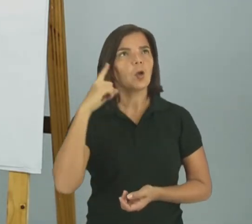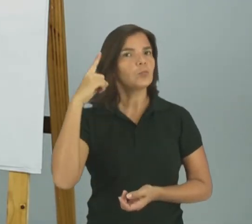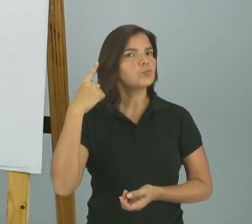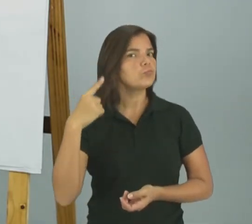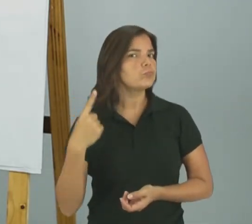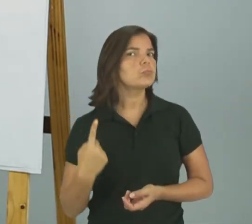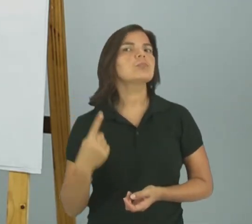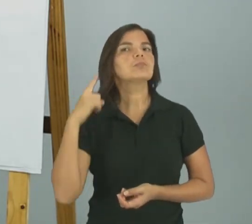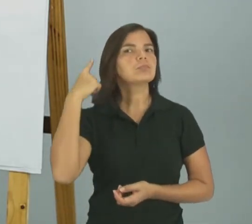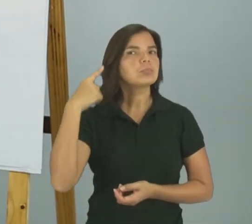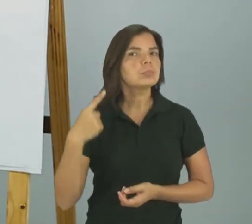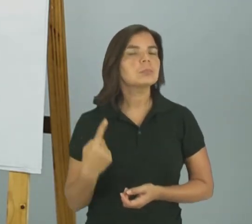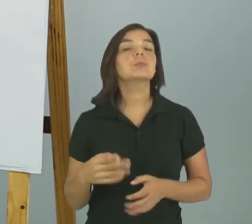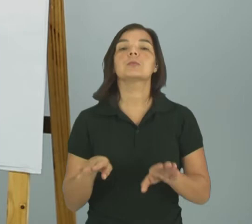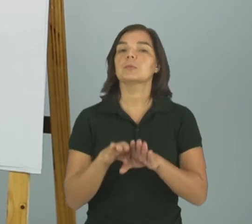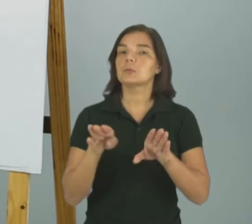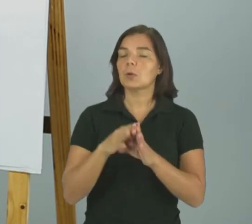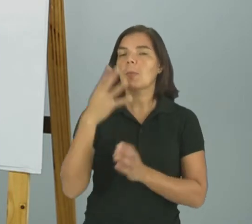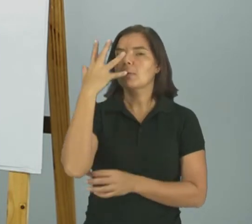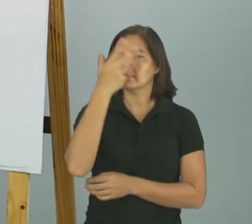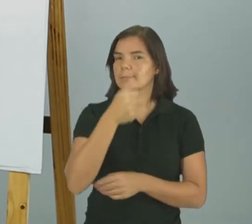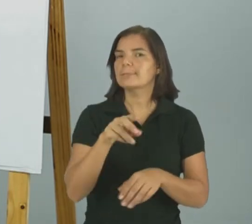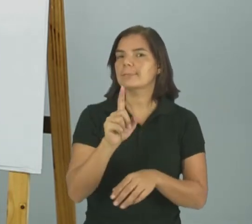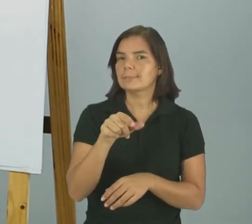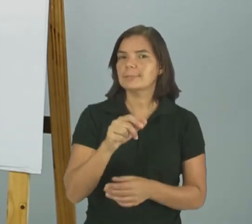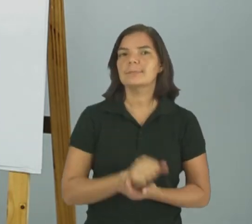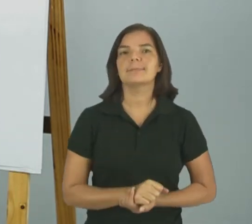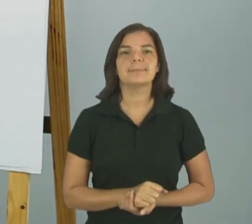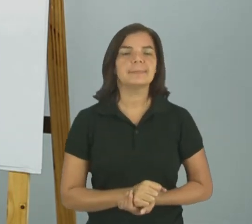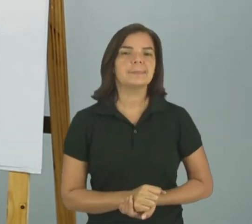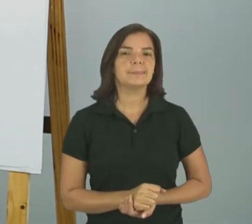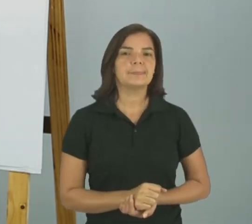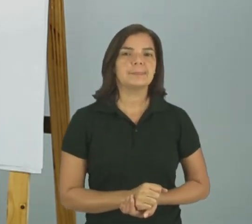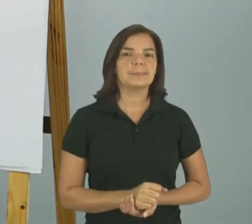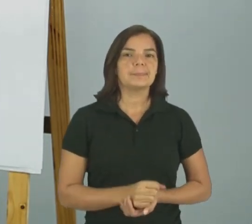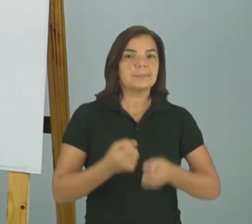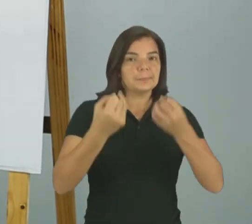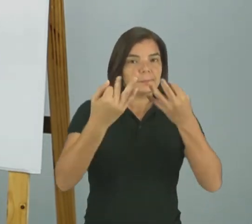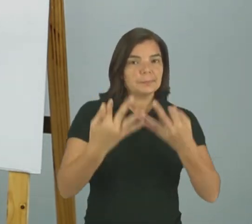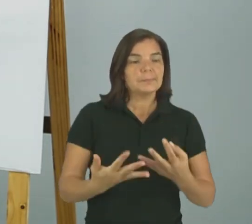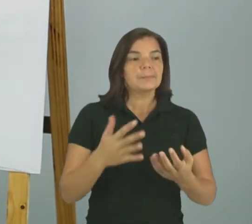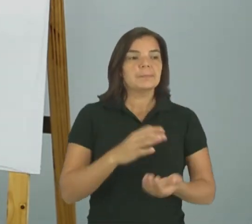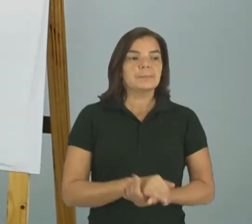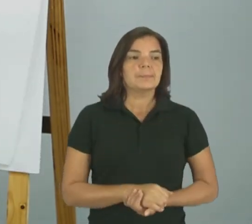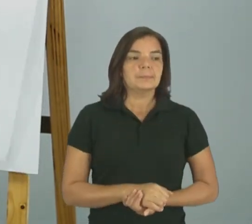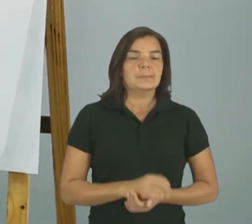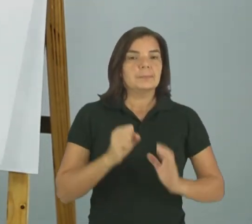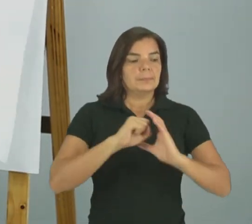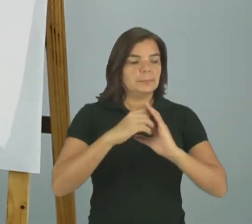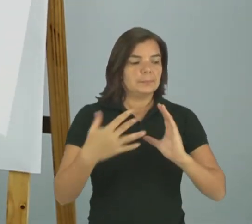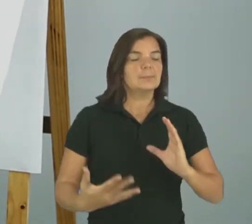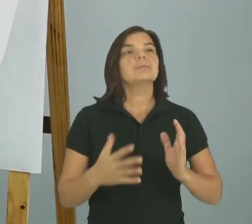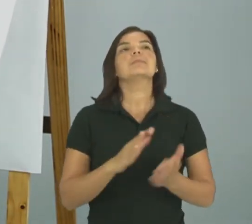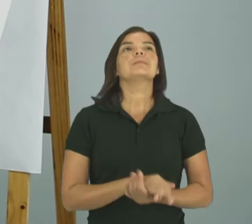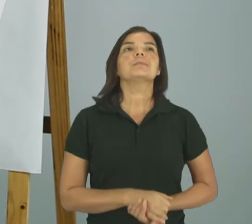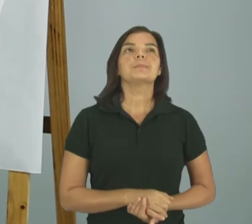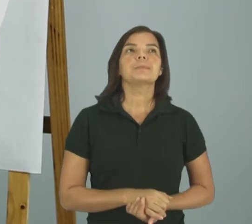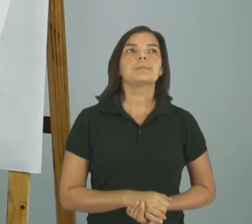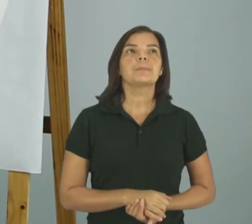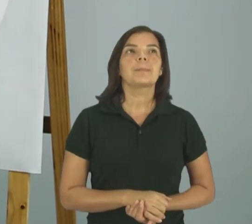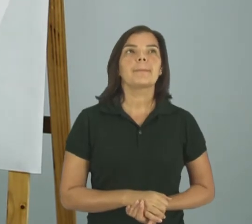Com caixinhos E tem a sua beleza Tá Falando um pouquinho Sobre as características dela